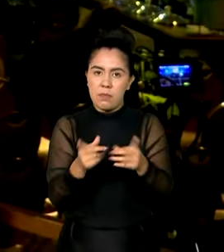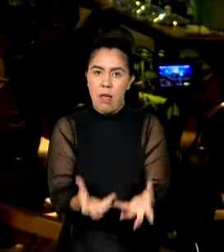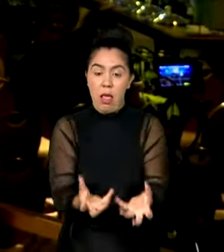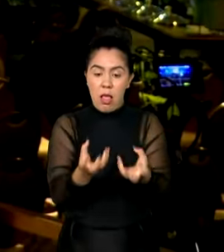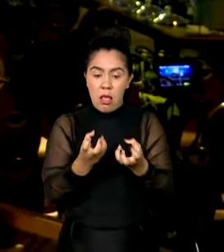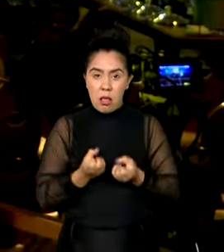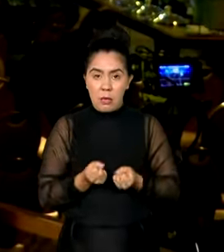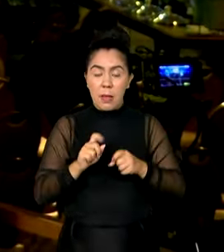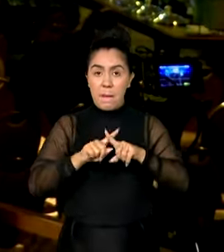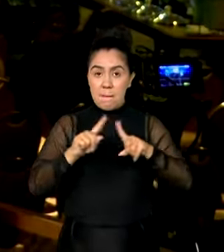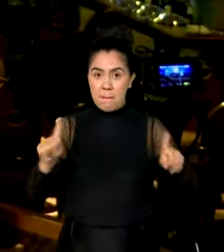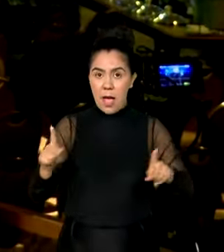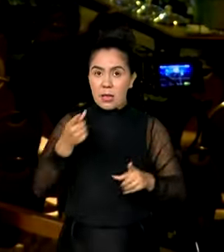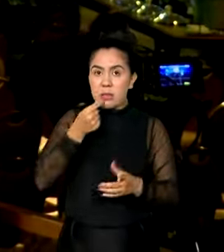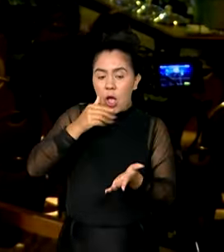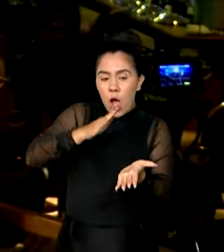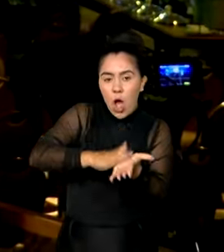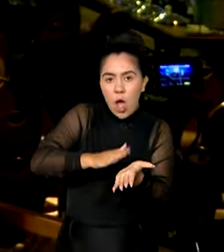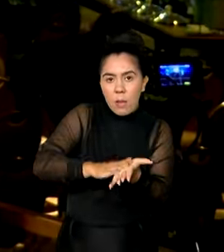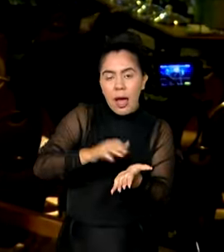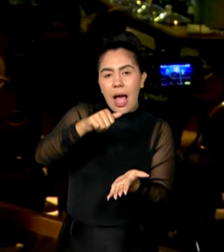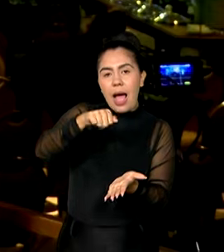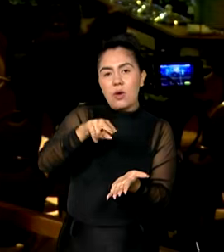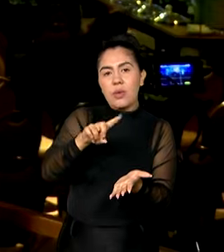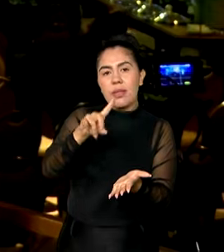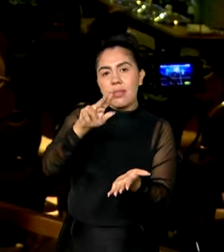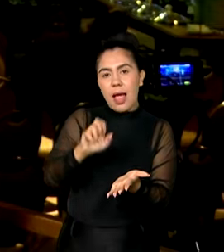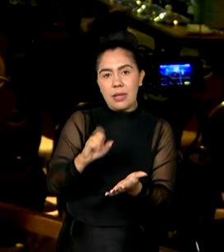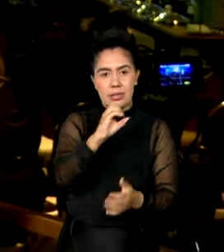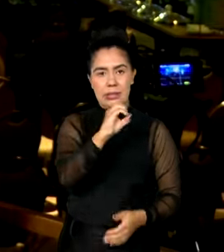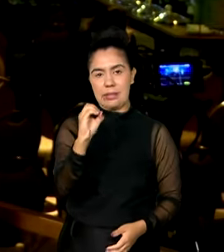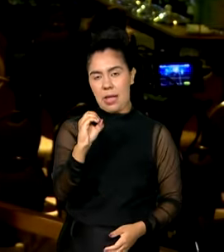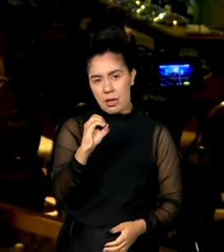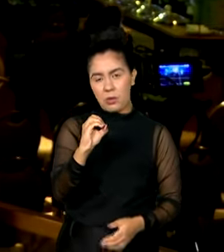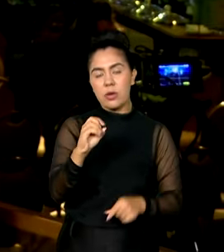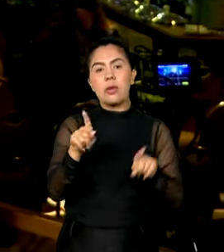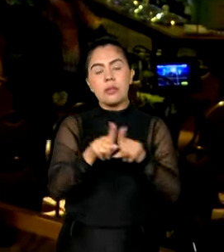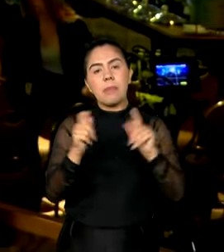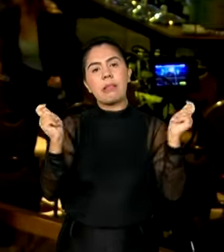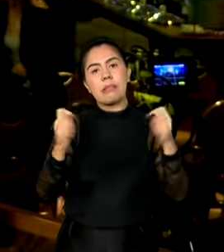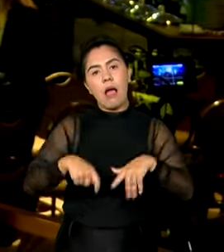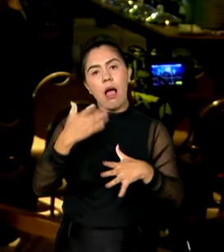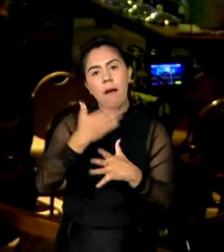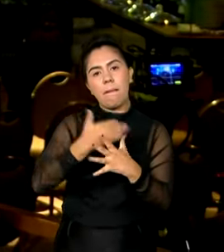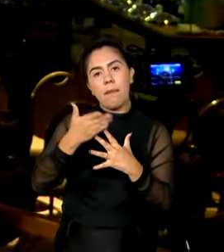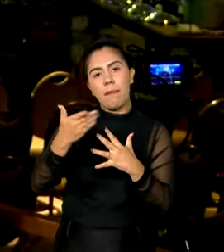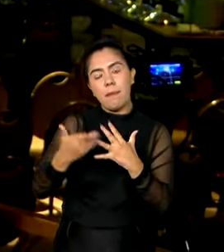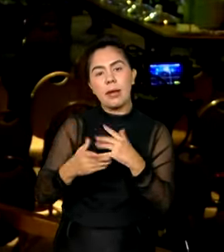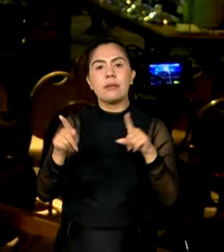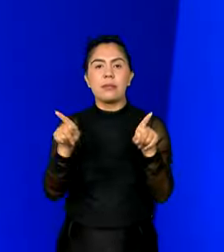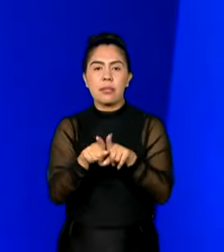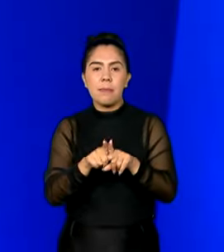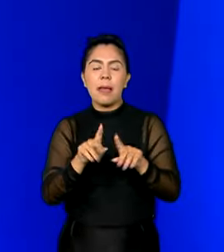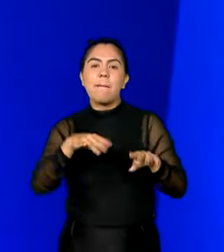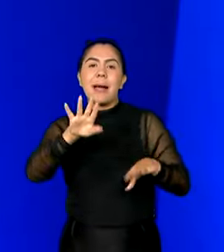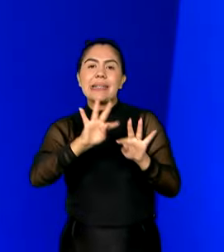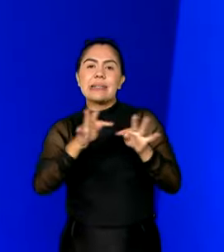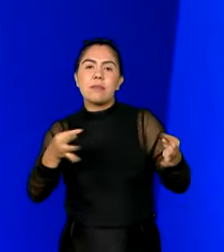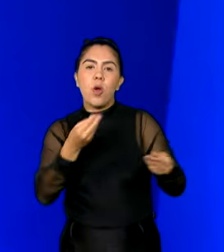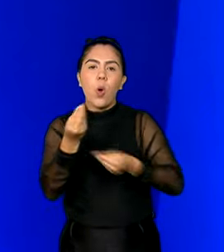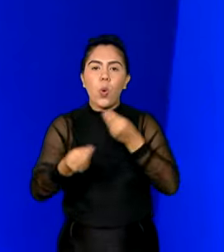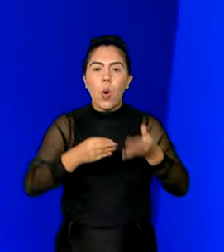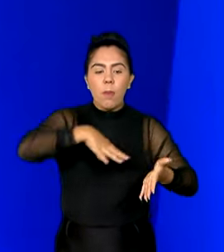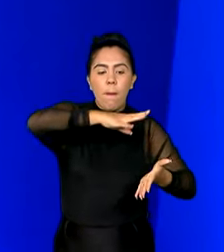anuidade zero e possibilidade de parcelar compras, além de simplificar o pagamento de contas. Temos o